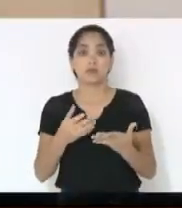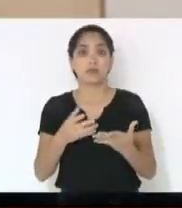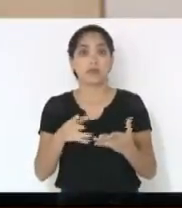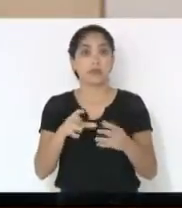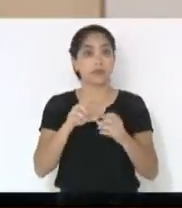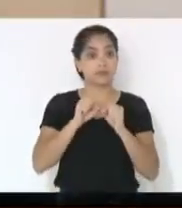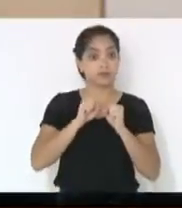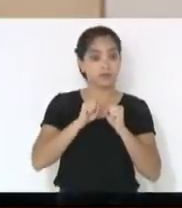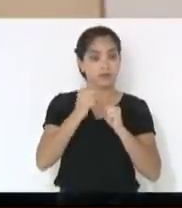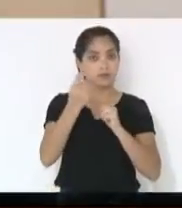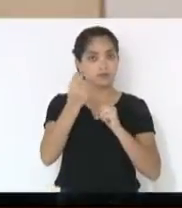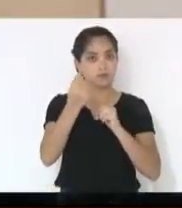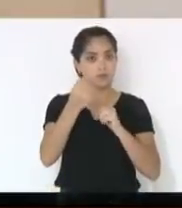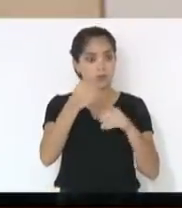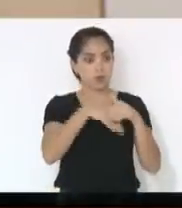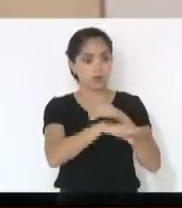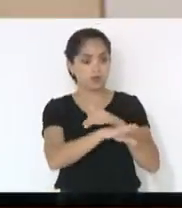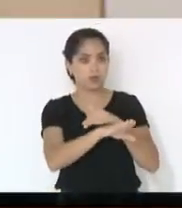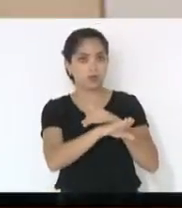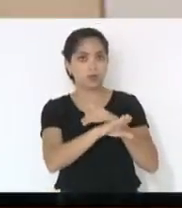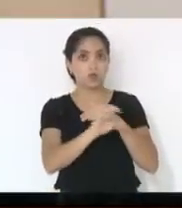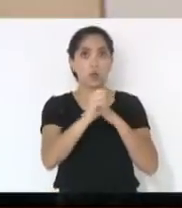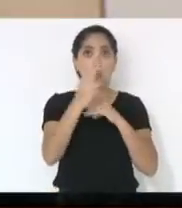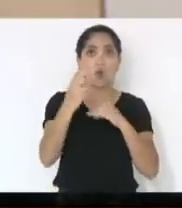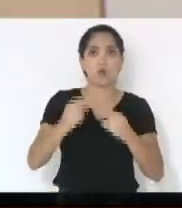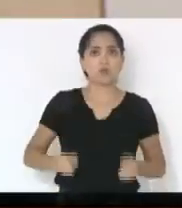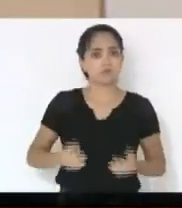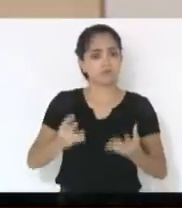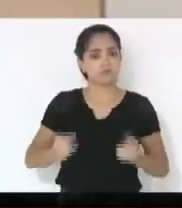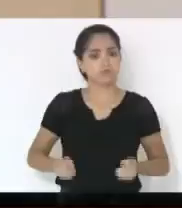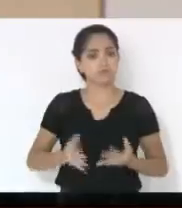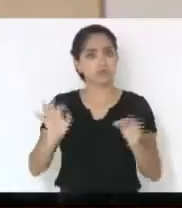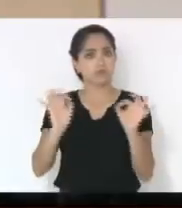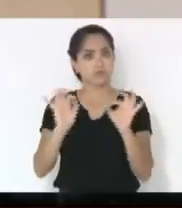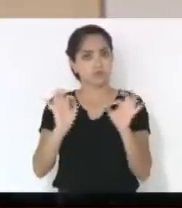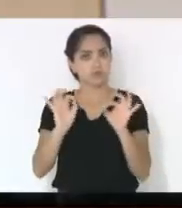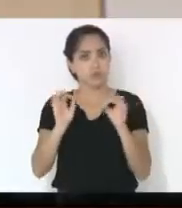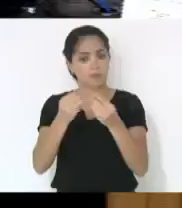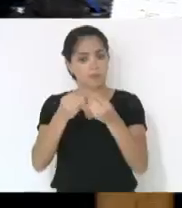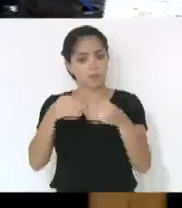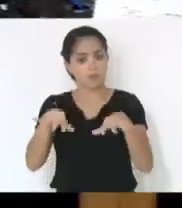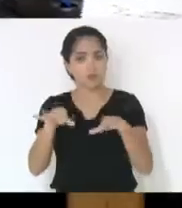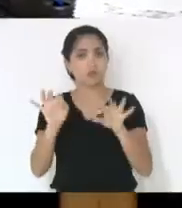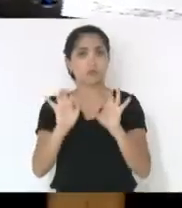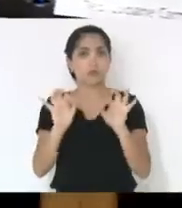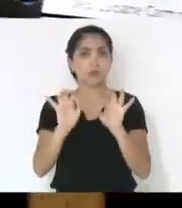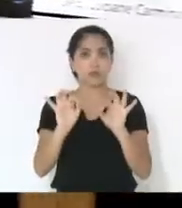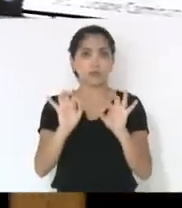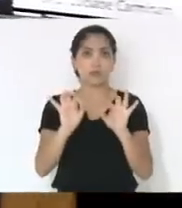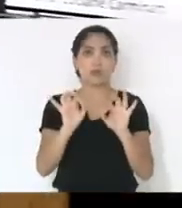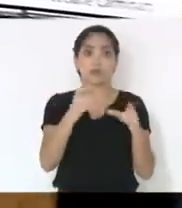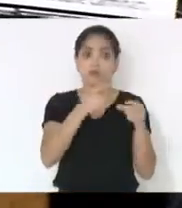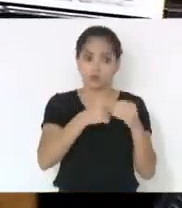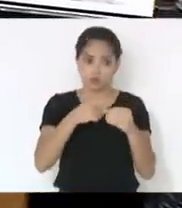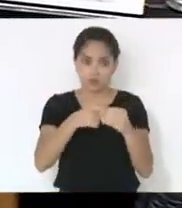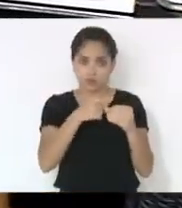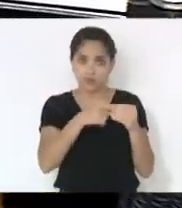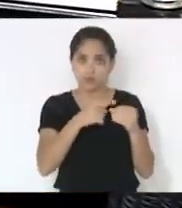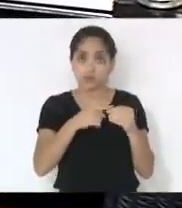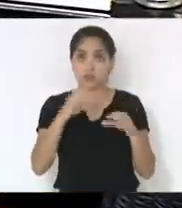municípios ficando o seu caixa ou não dá prejuízo aos municípios? Não, não, dos municípios já houve uma decisão judicial